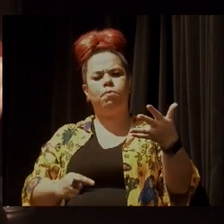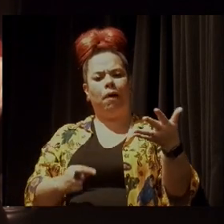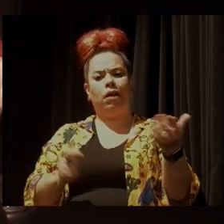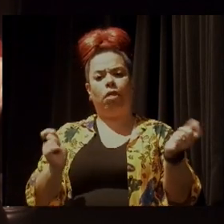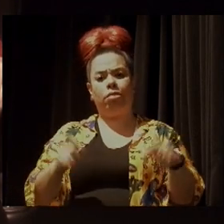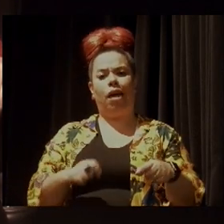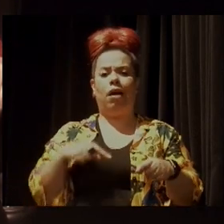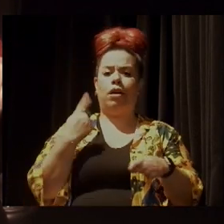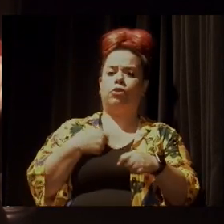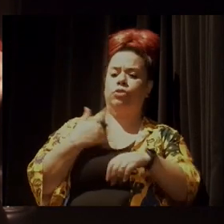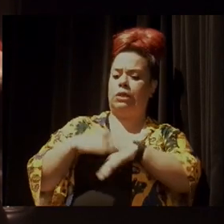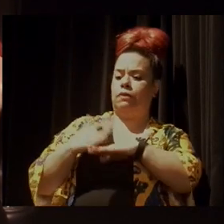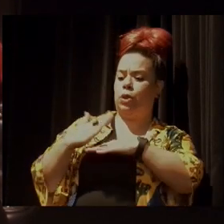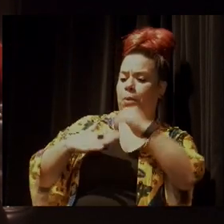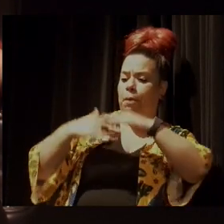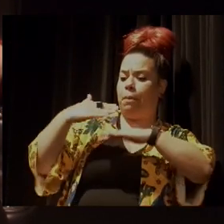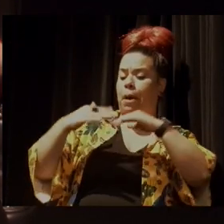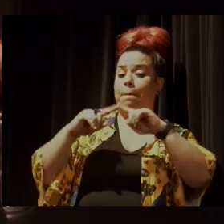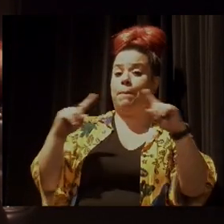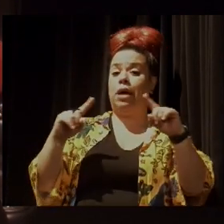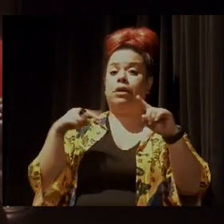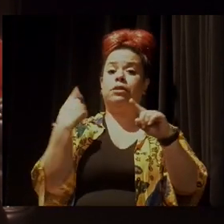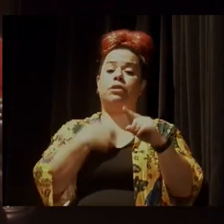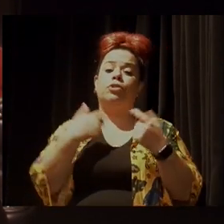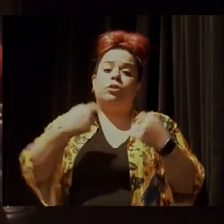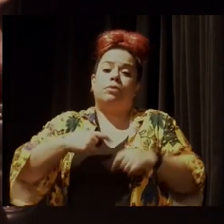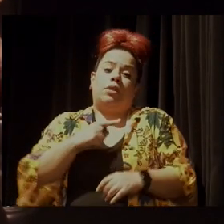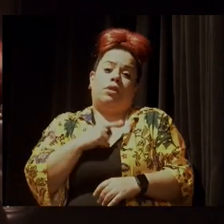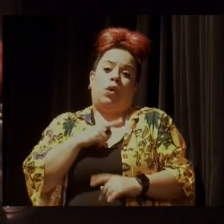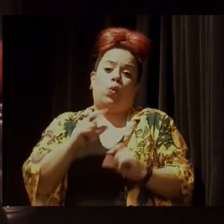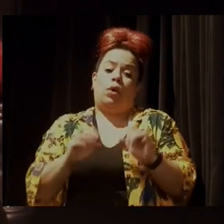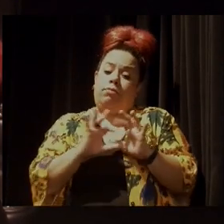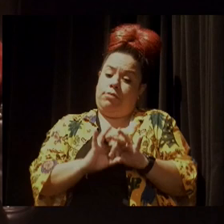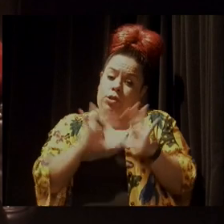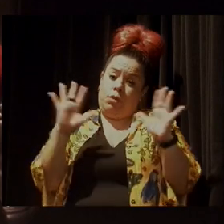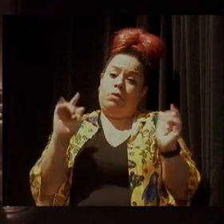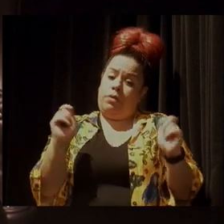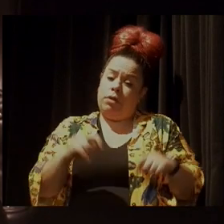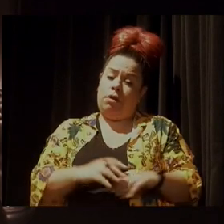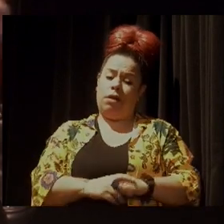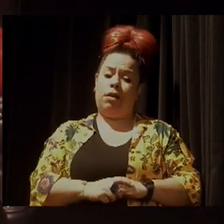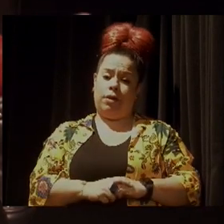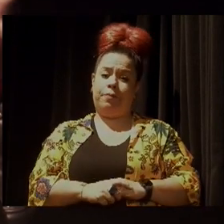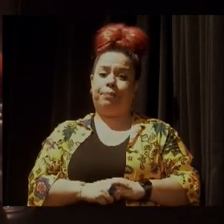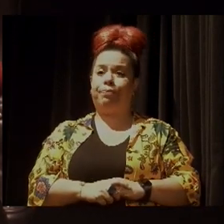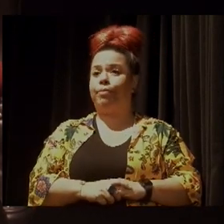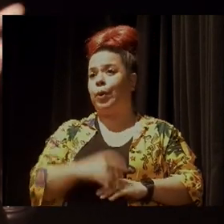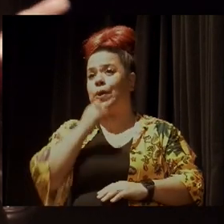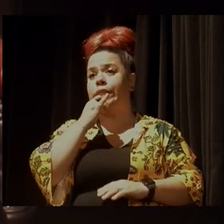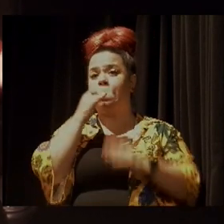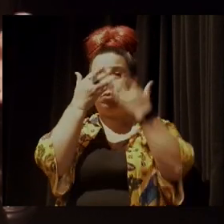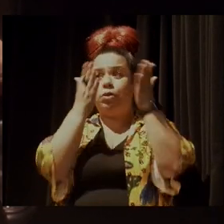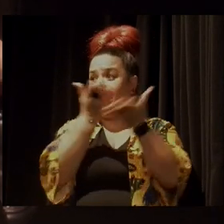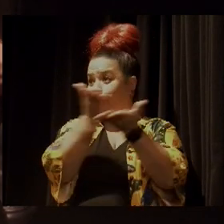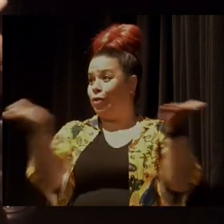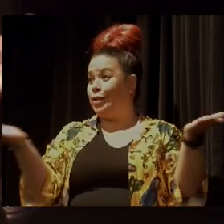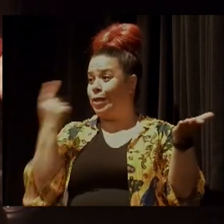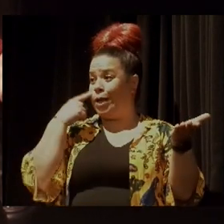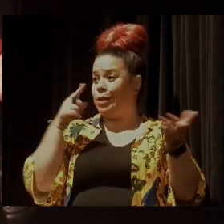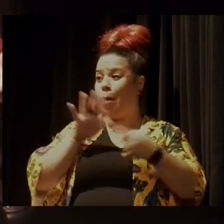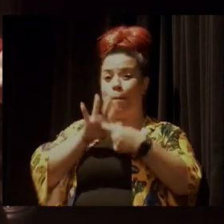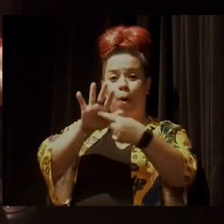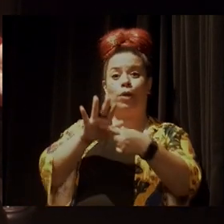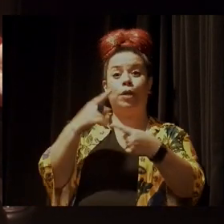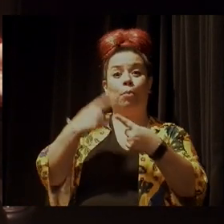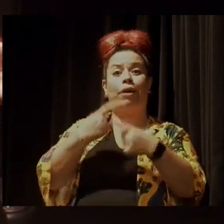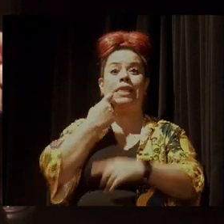a gente pode fazer, desde que a gente tenha essa disponibilidade. Uma disponibilidade que vocês demonstram, inclusive estando aqui numa